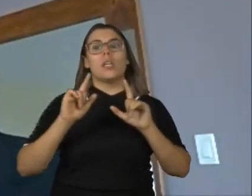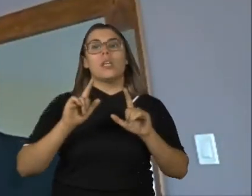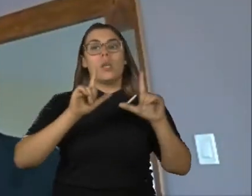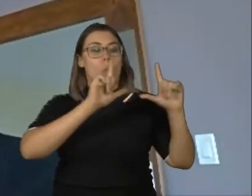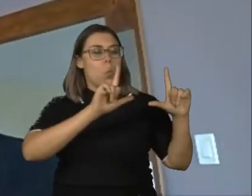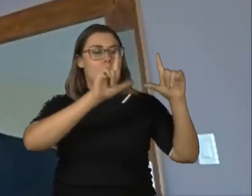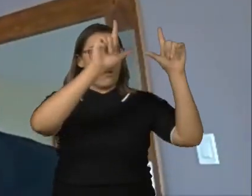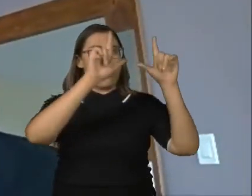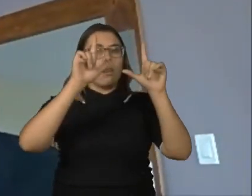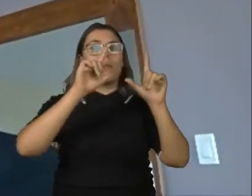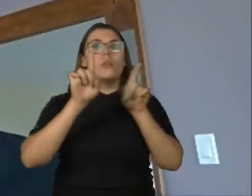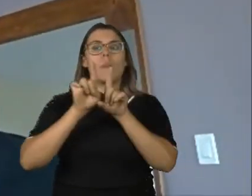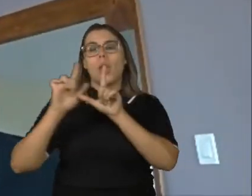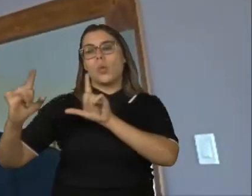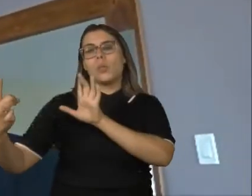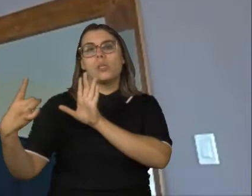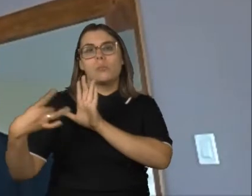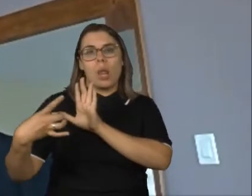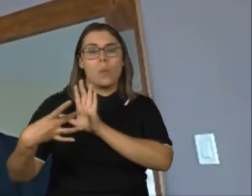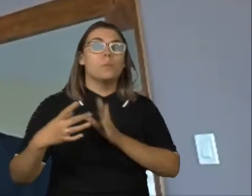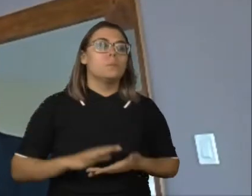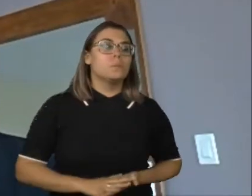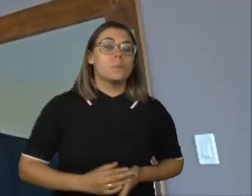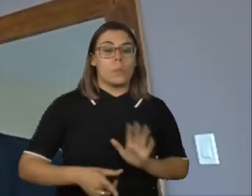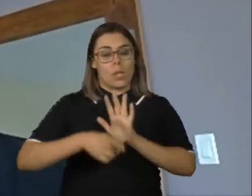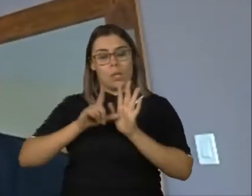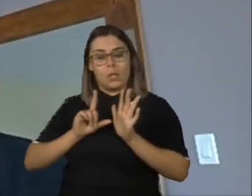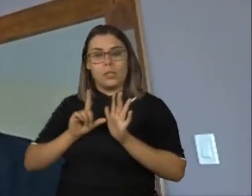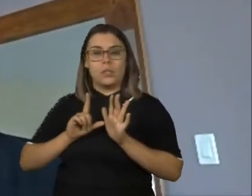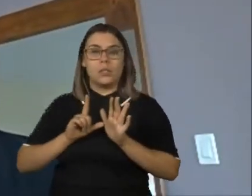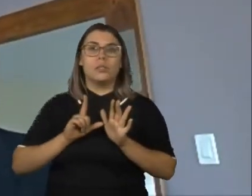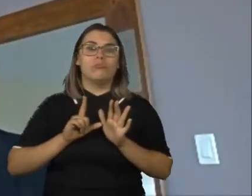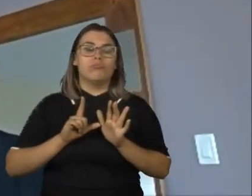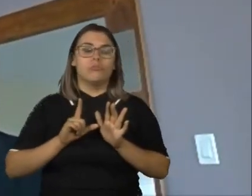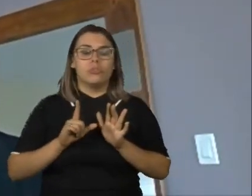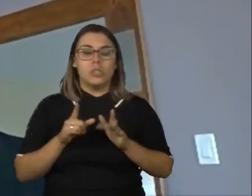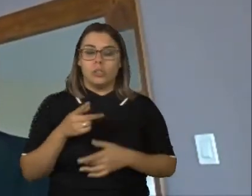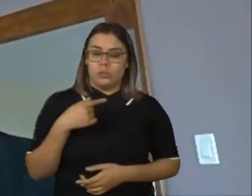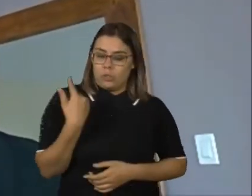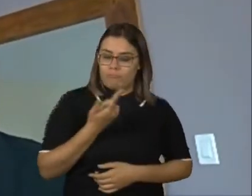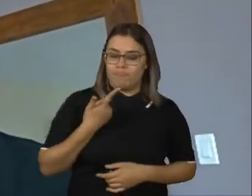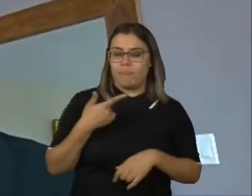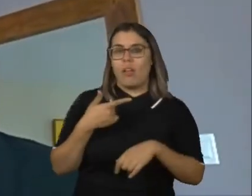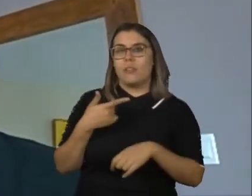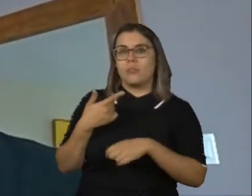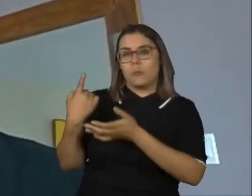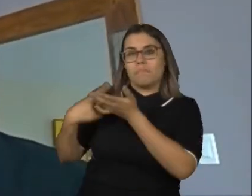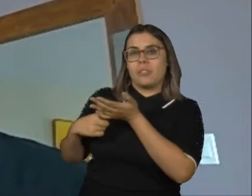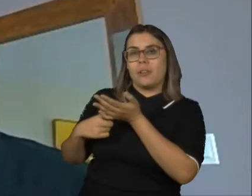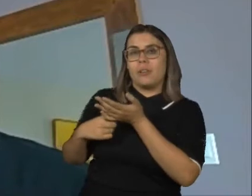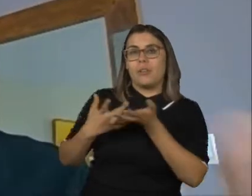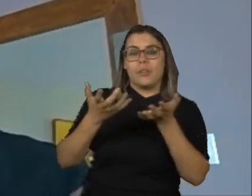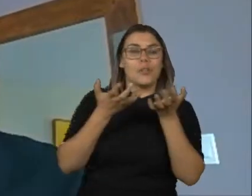Eu, antes de descrever a dinâmica que nós combinamos com a Tati, eu quero passar a palavra